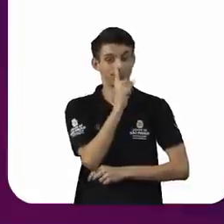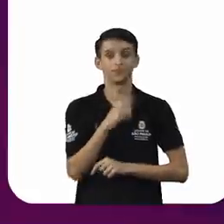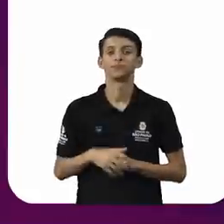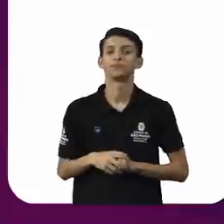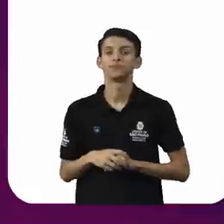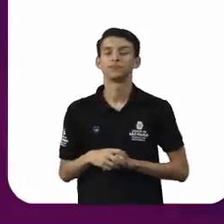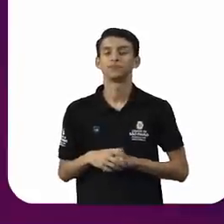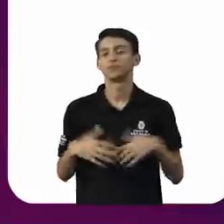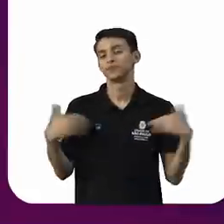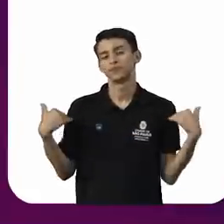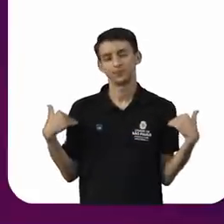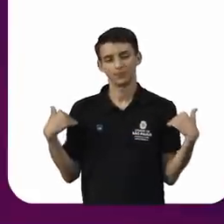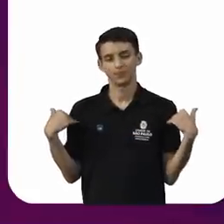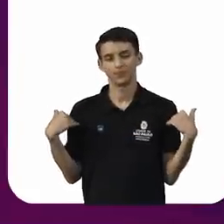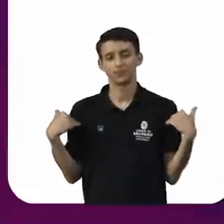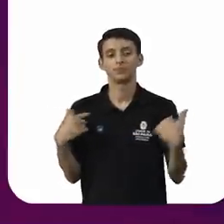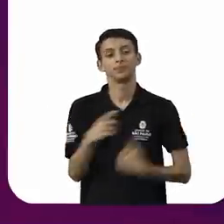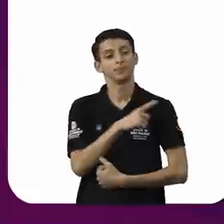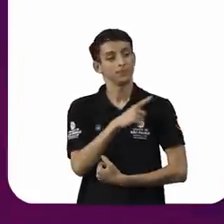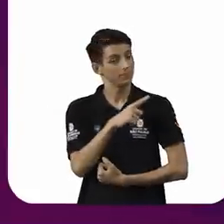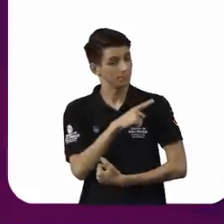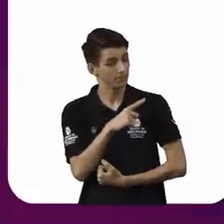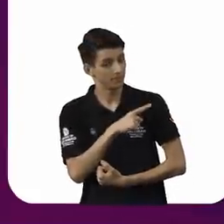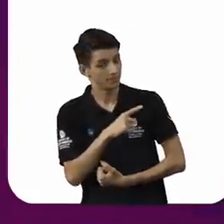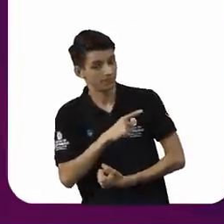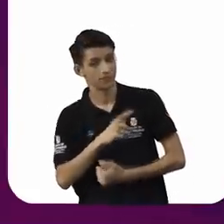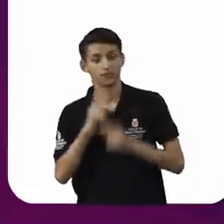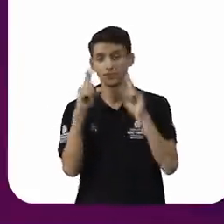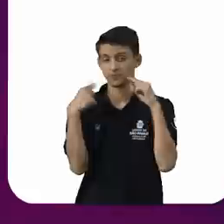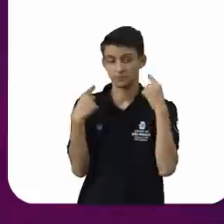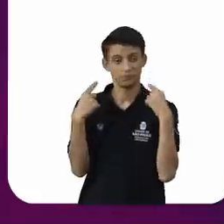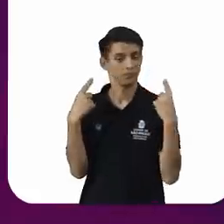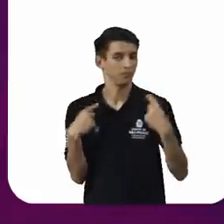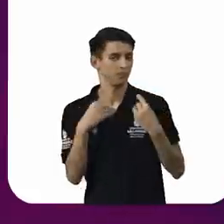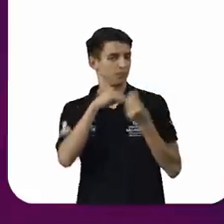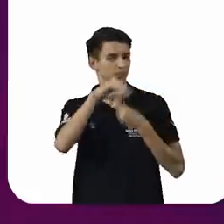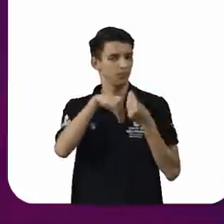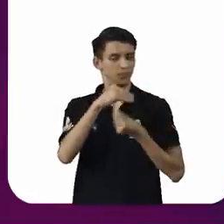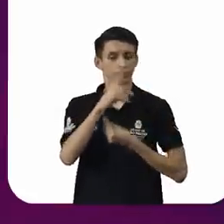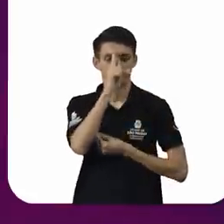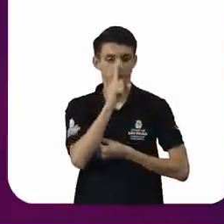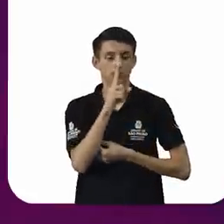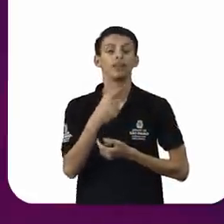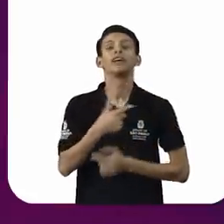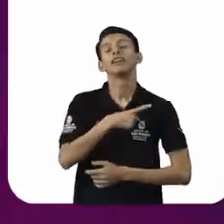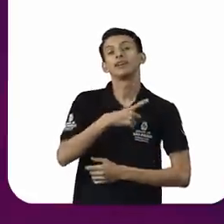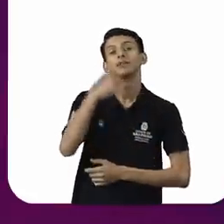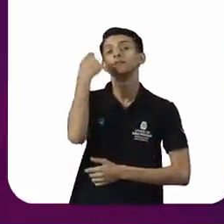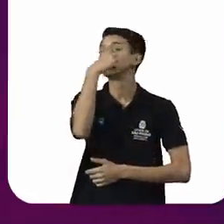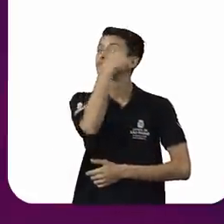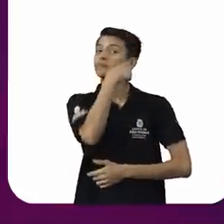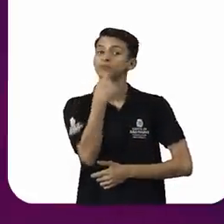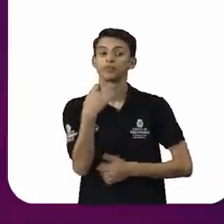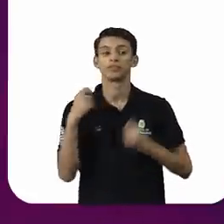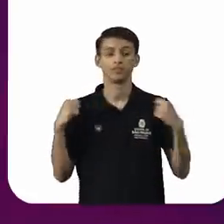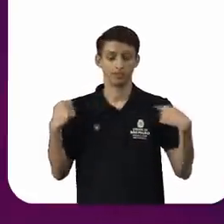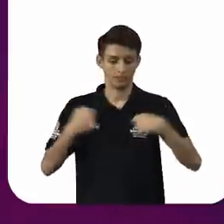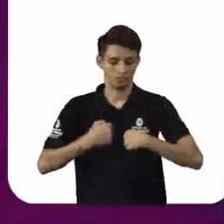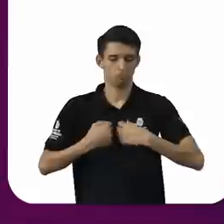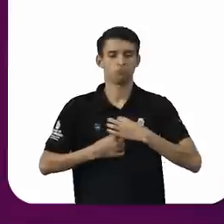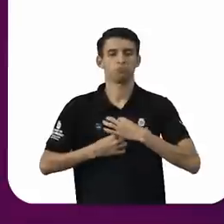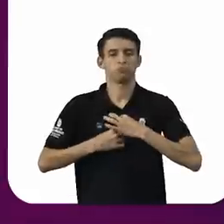do ombro, tenho cabelos amendoados, e estou maquiada e vestindo um terno e uma camisa